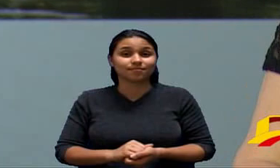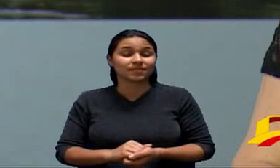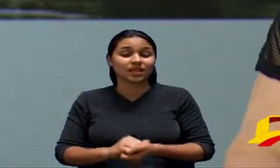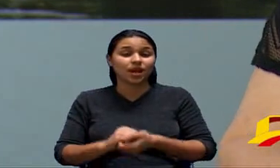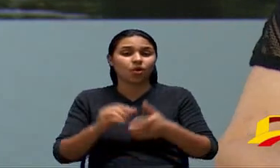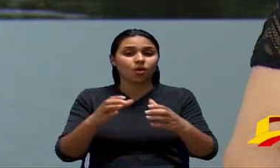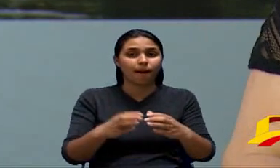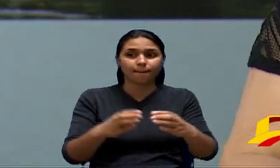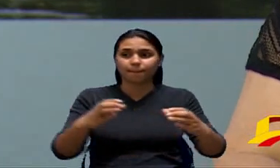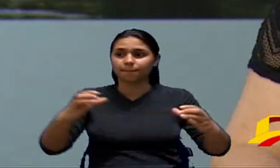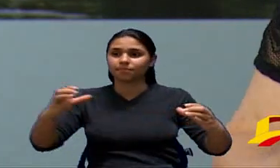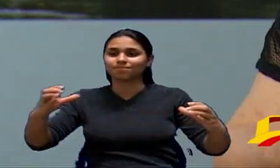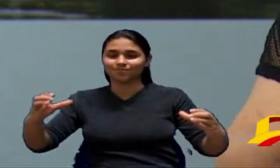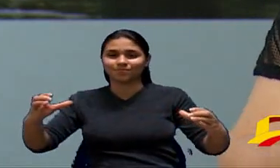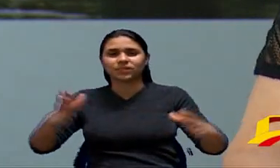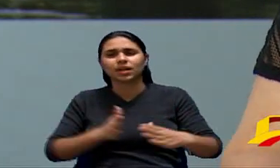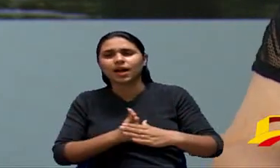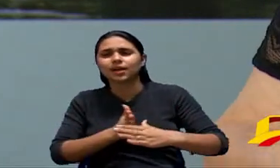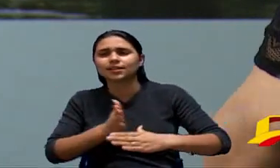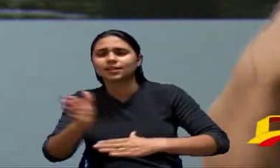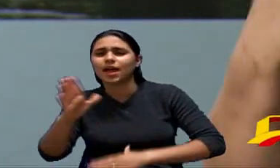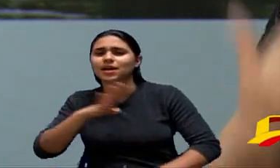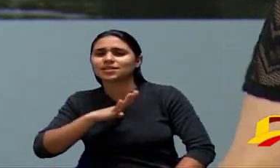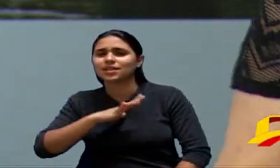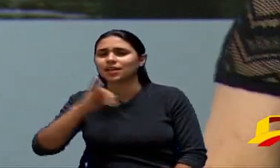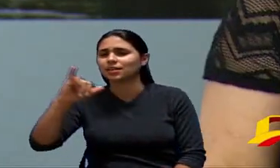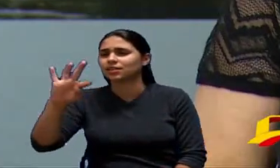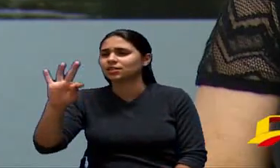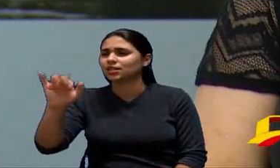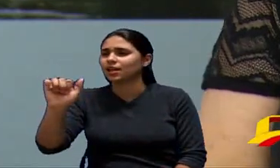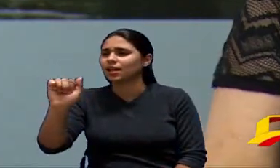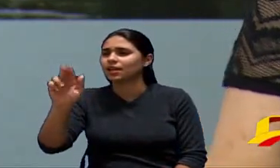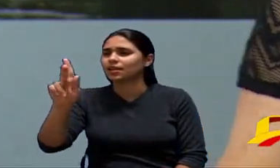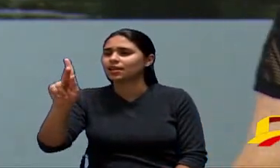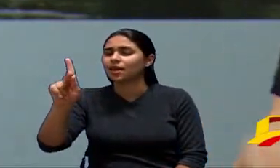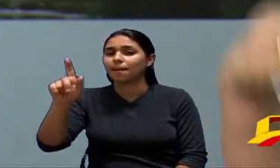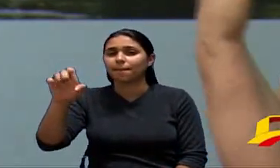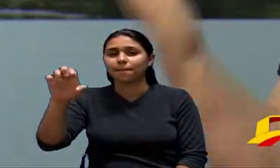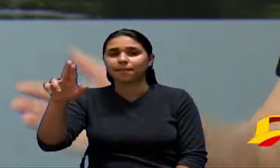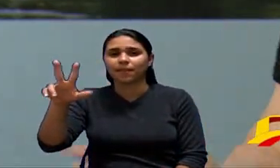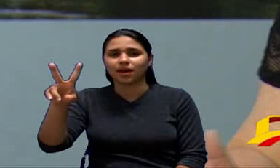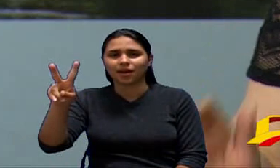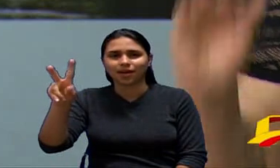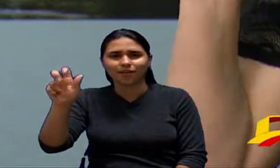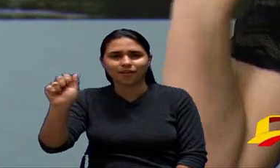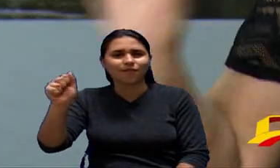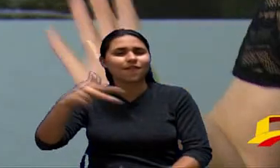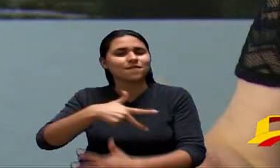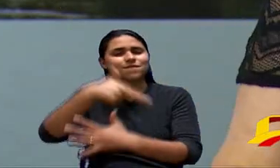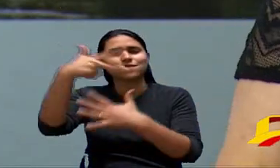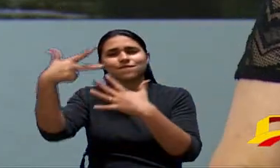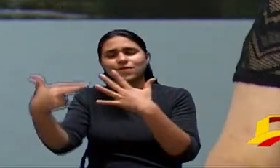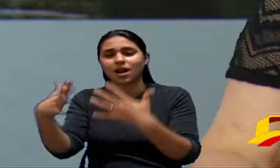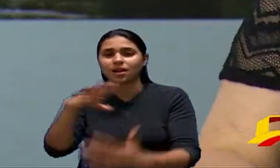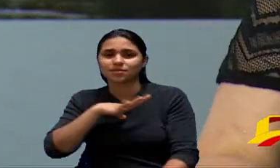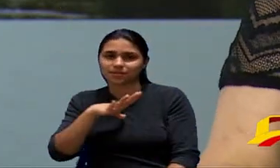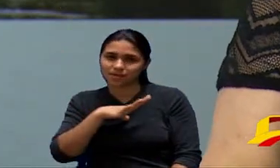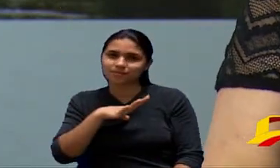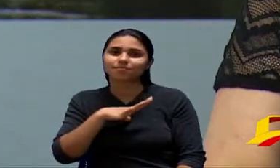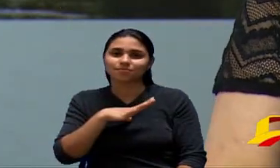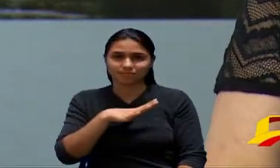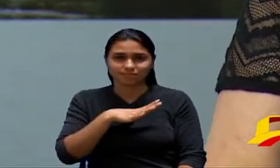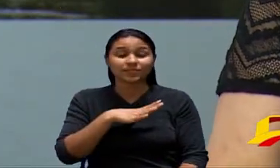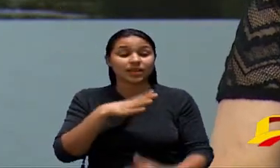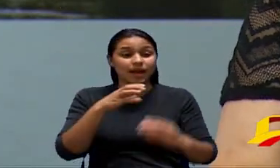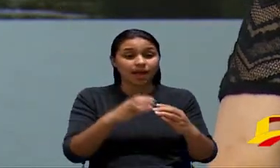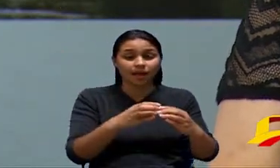extensa indo até Itapeva Itaporanga Itenaré e Vale do Ribeira então assim é